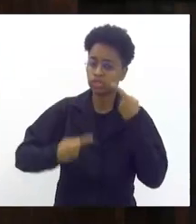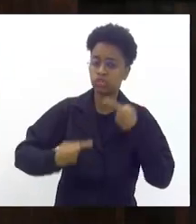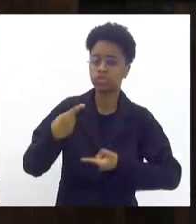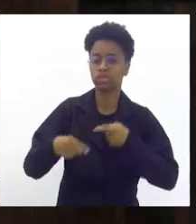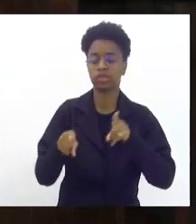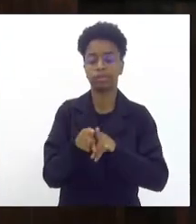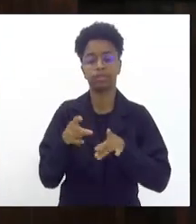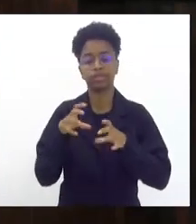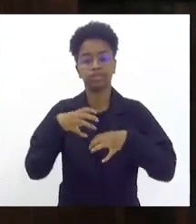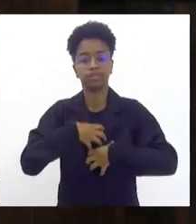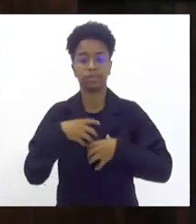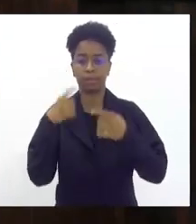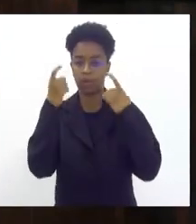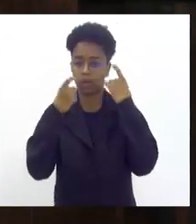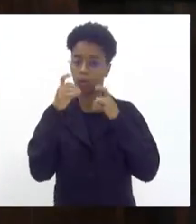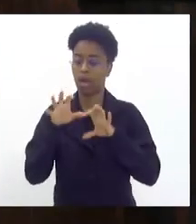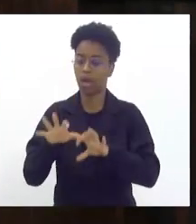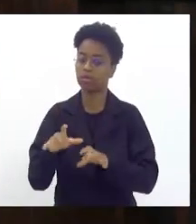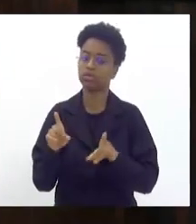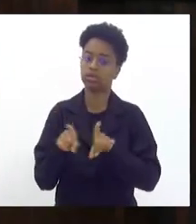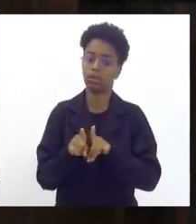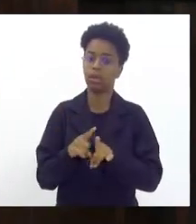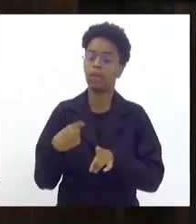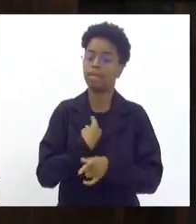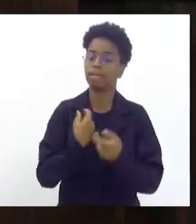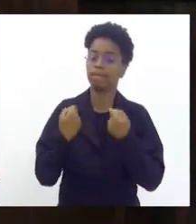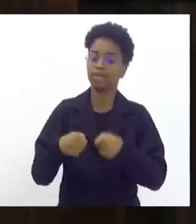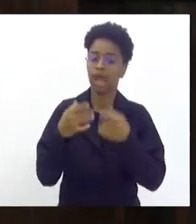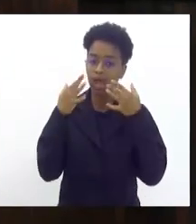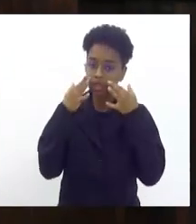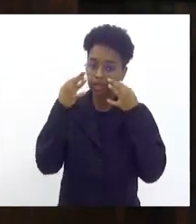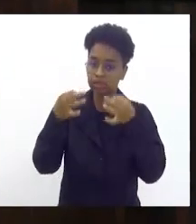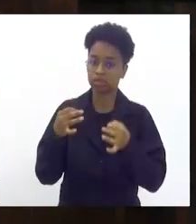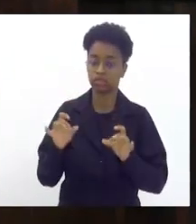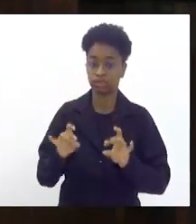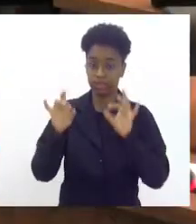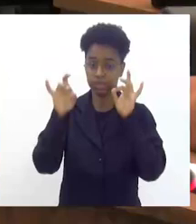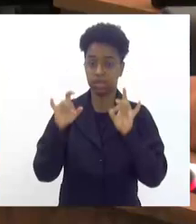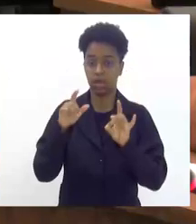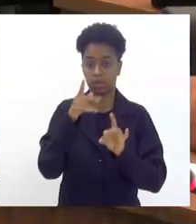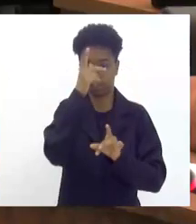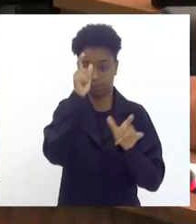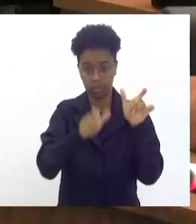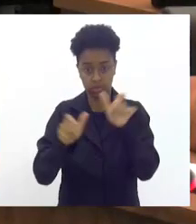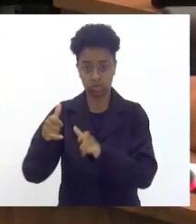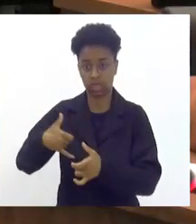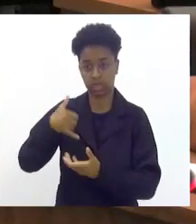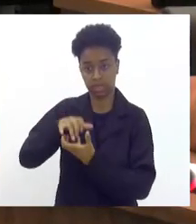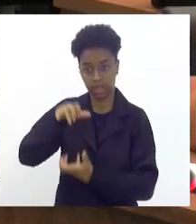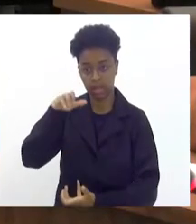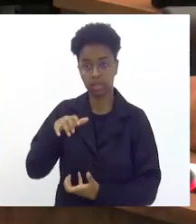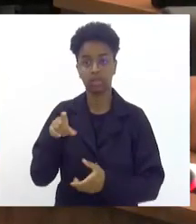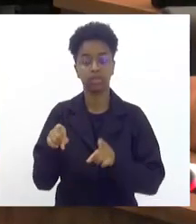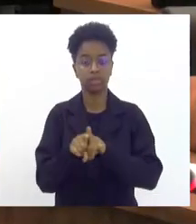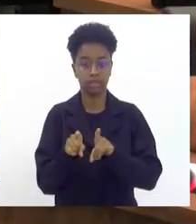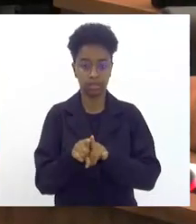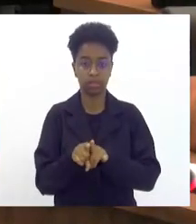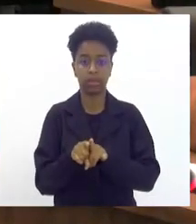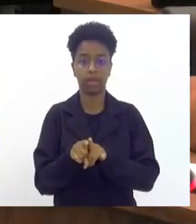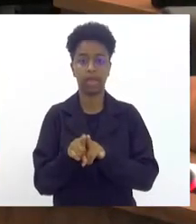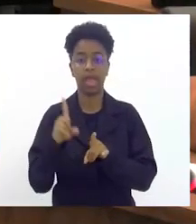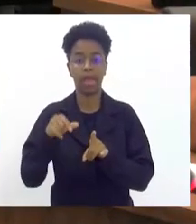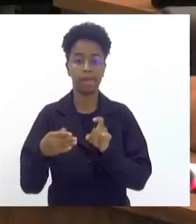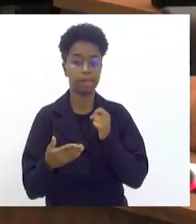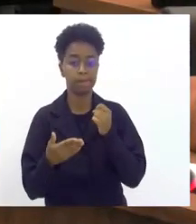com isso. A gente precisa também ter uma atenção muito especial aos nossos mais velhos, da nossa velha guarda aos nossos baluartes,